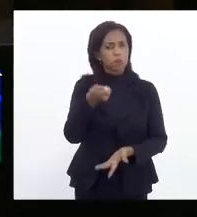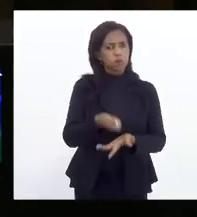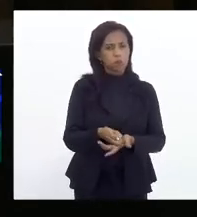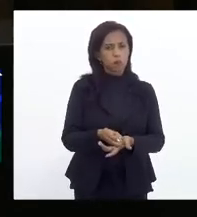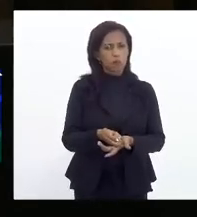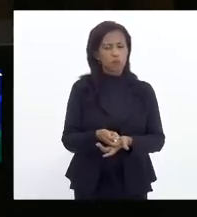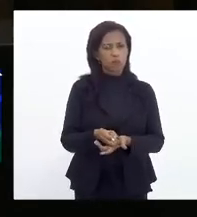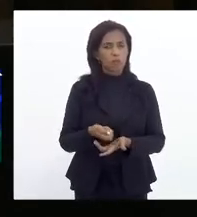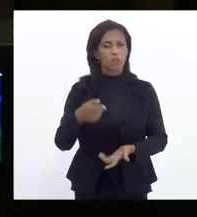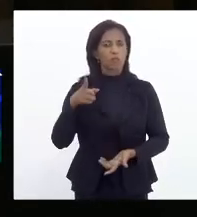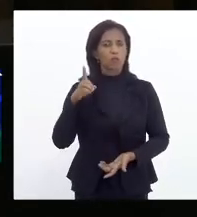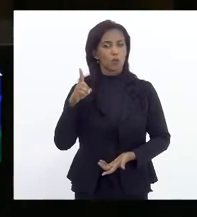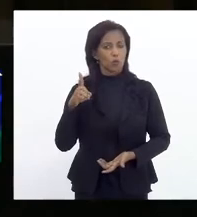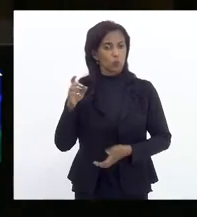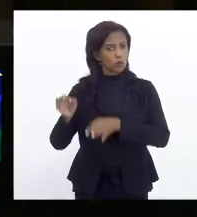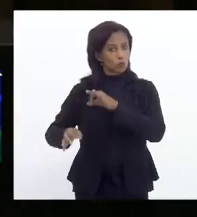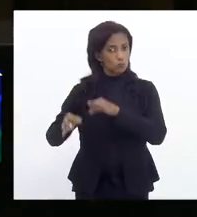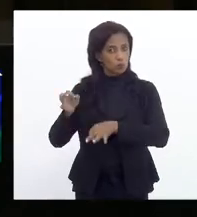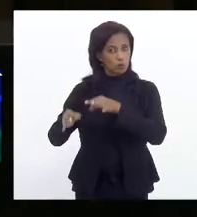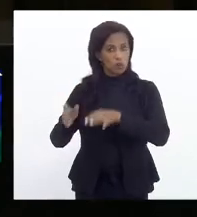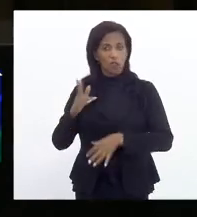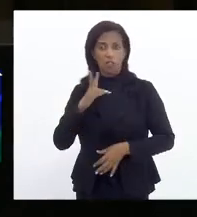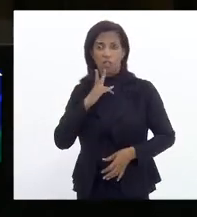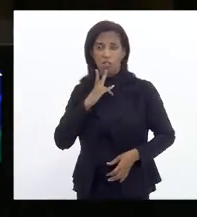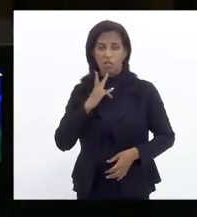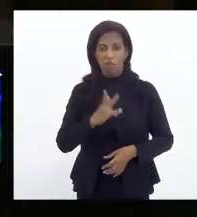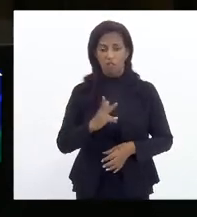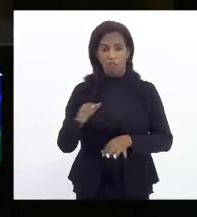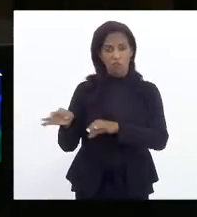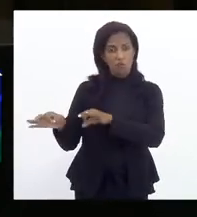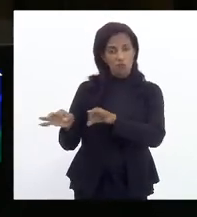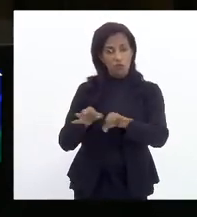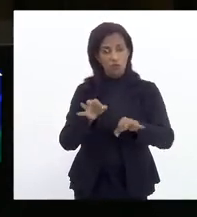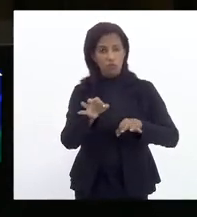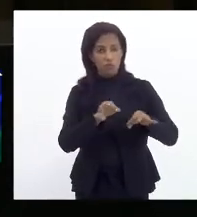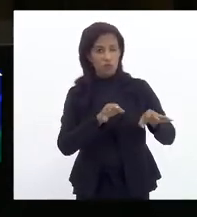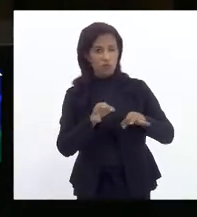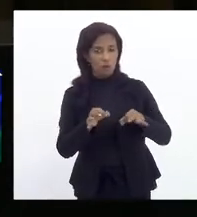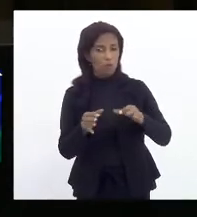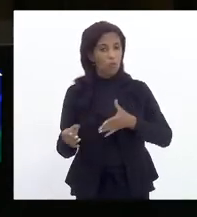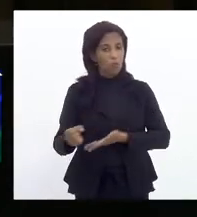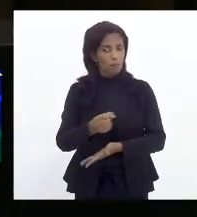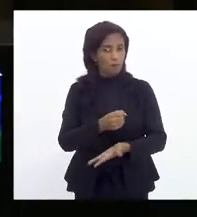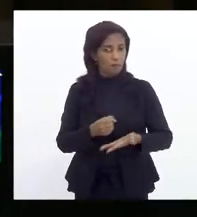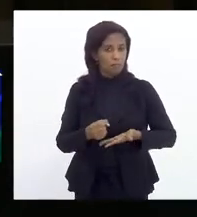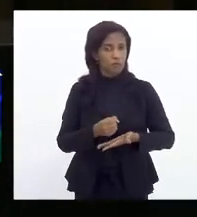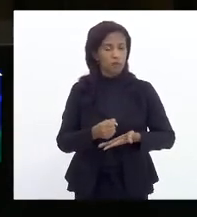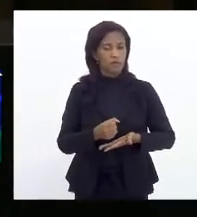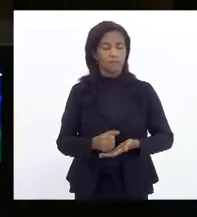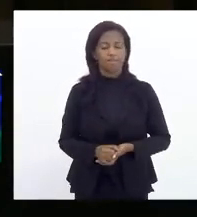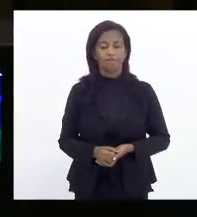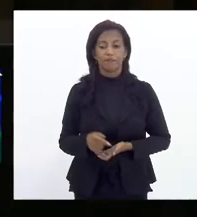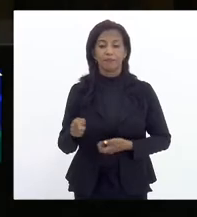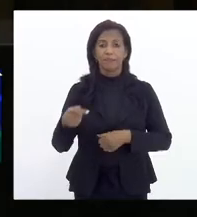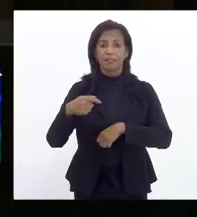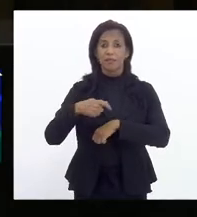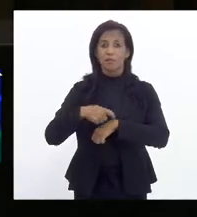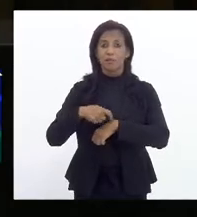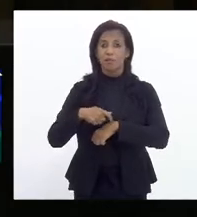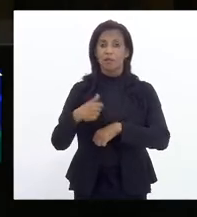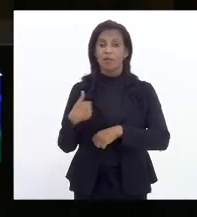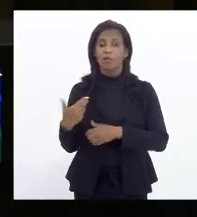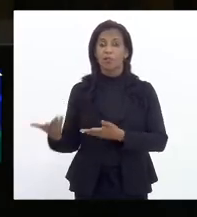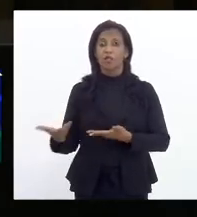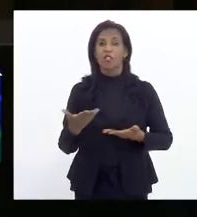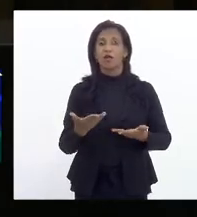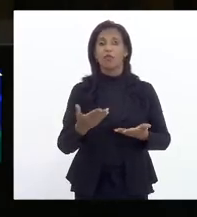o desembargador, ele fala de forma muito fundamentada. E, nesse momento, então, eu